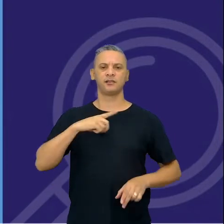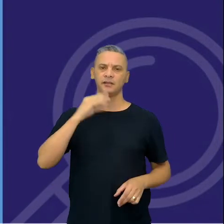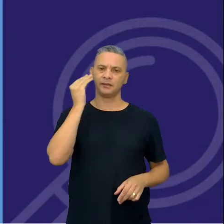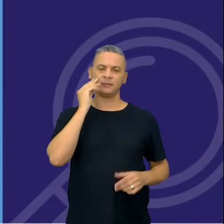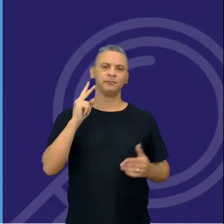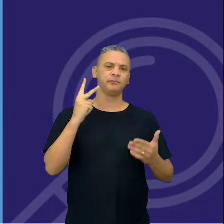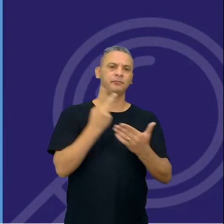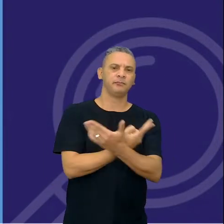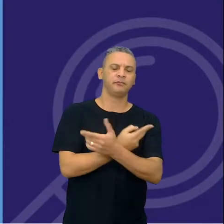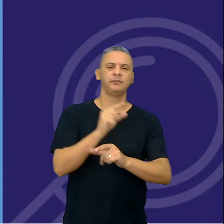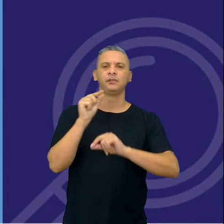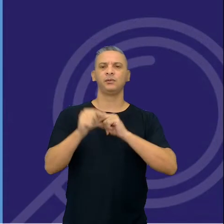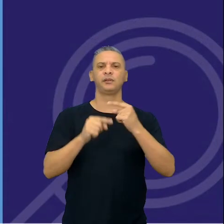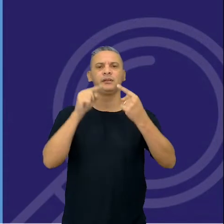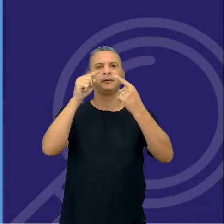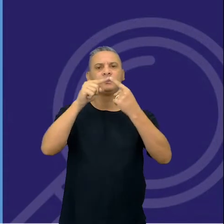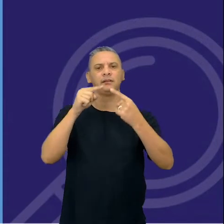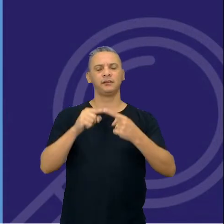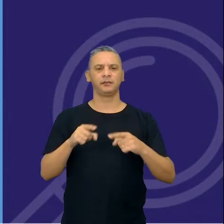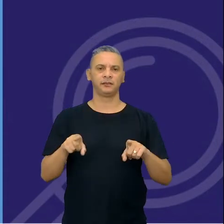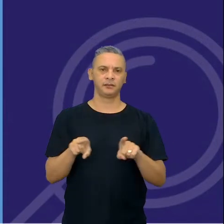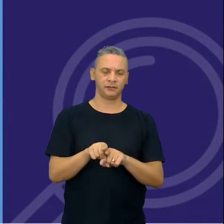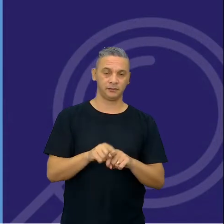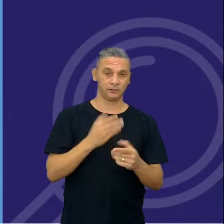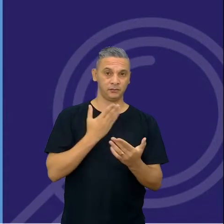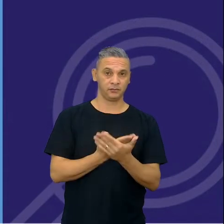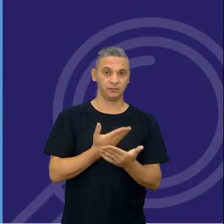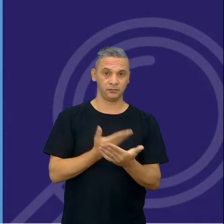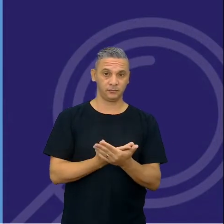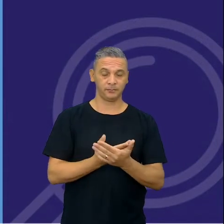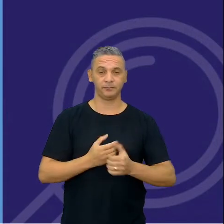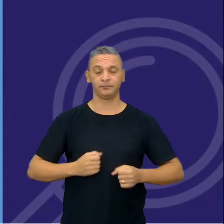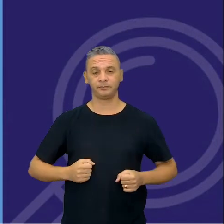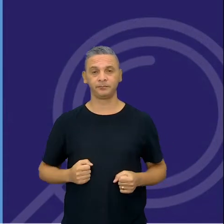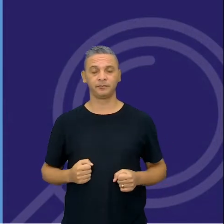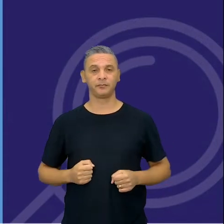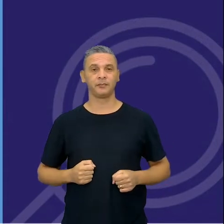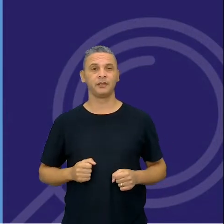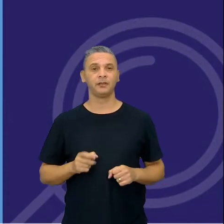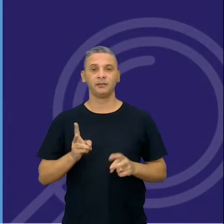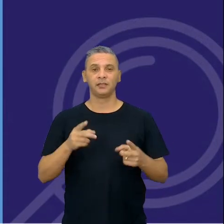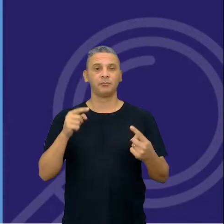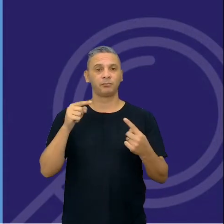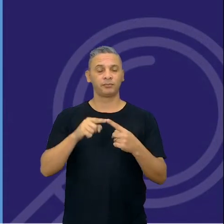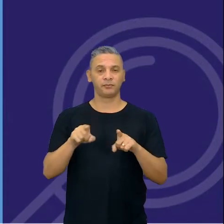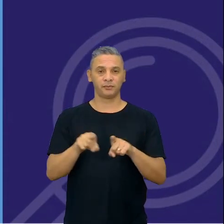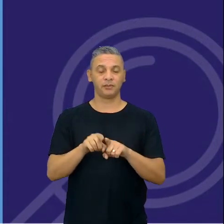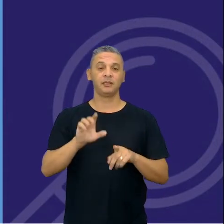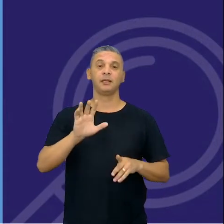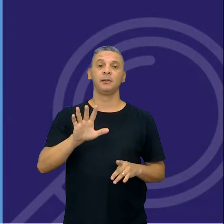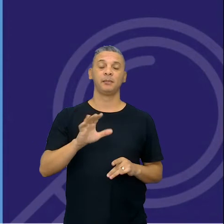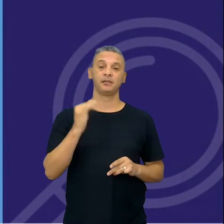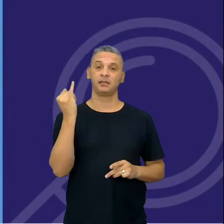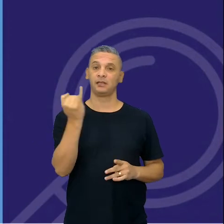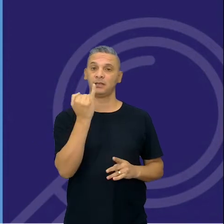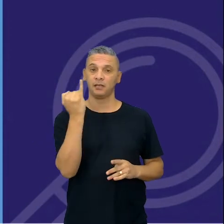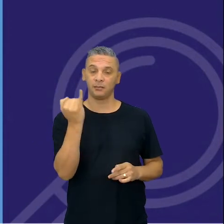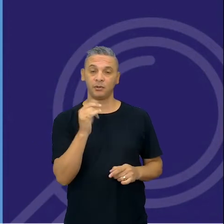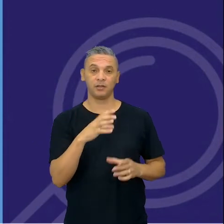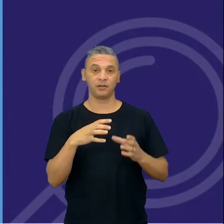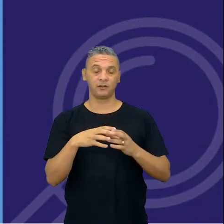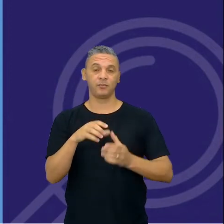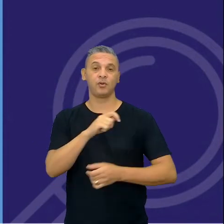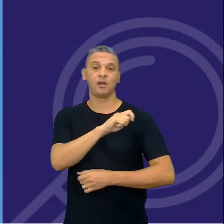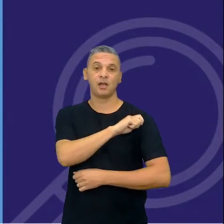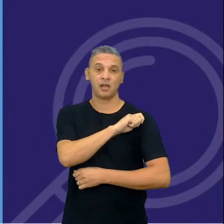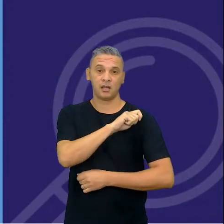aconteceu com o que ele está estudando, ele facilita nesse sentido, mas é importante também que o aluno,